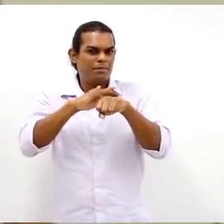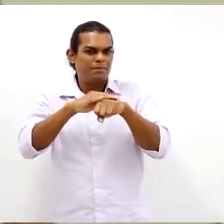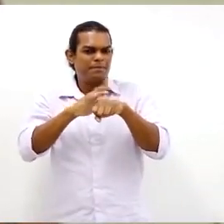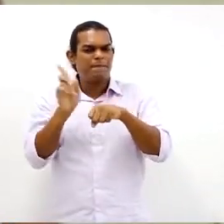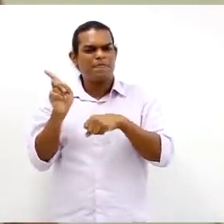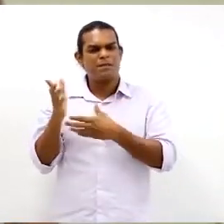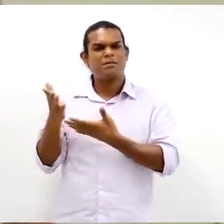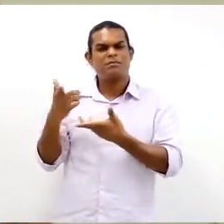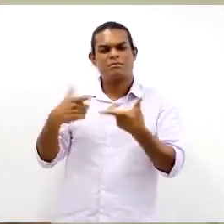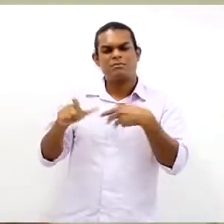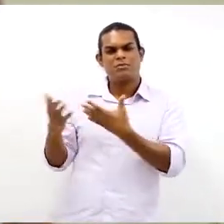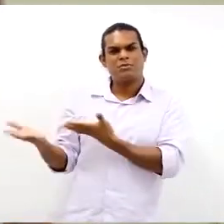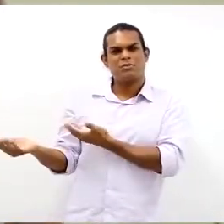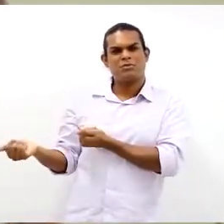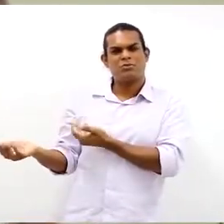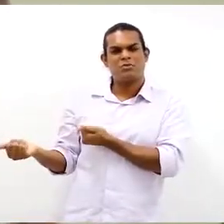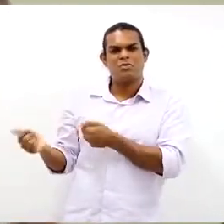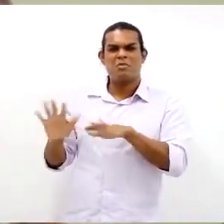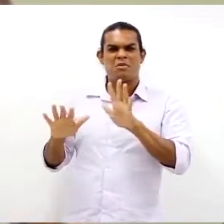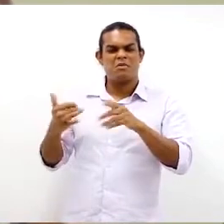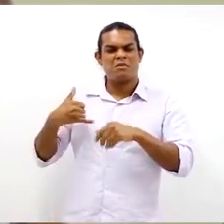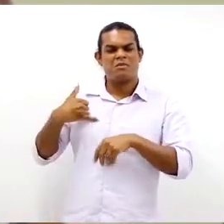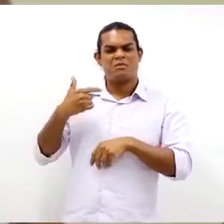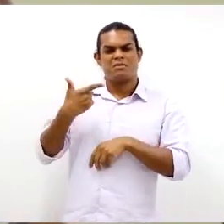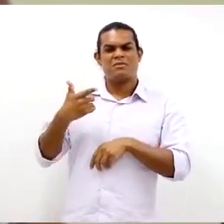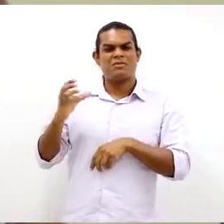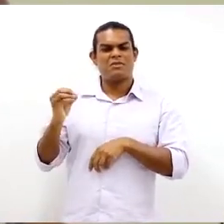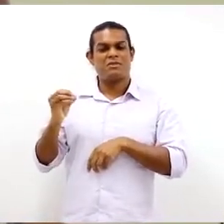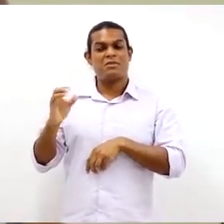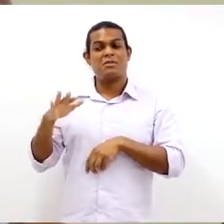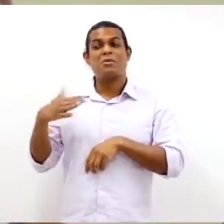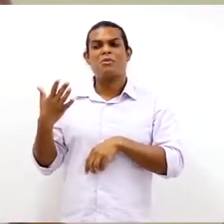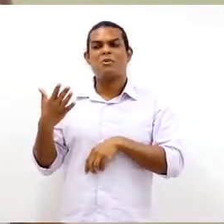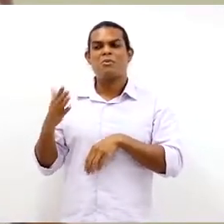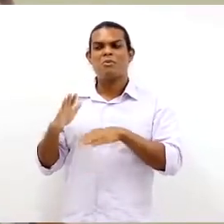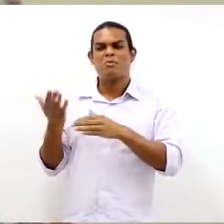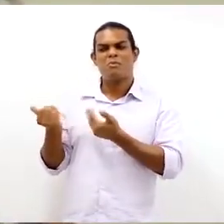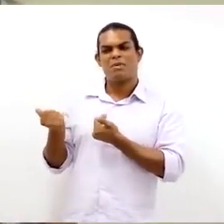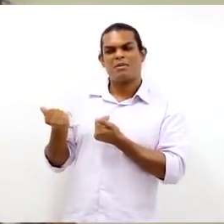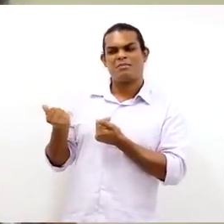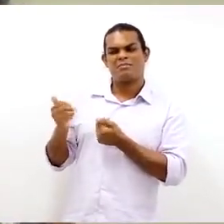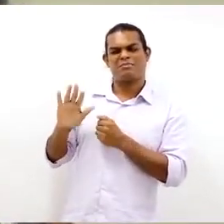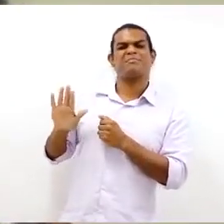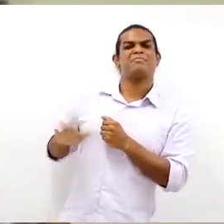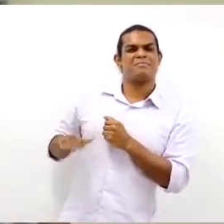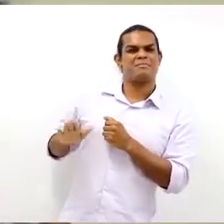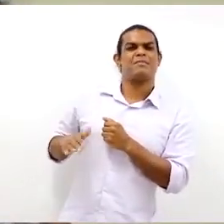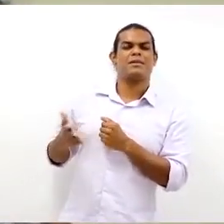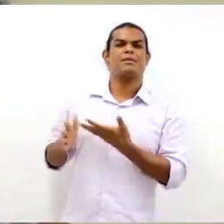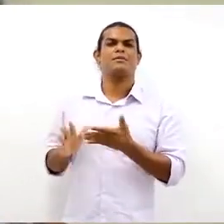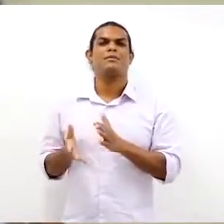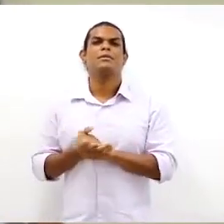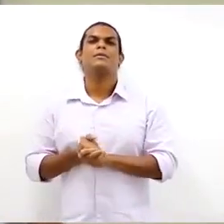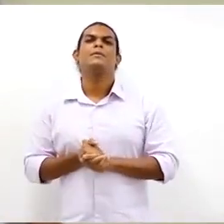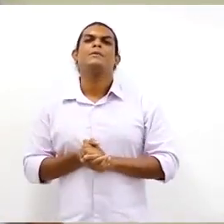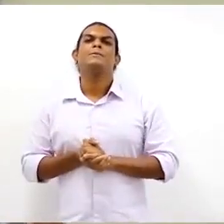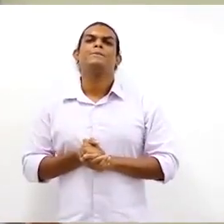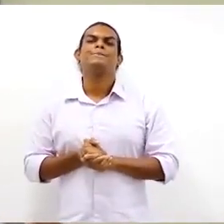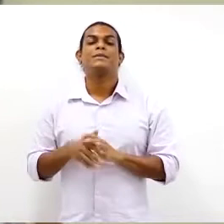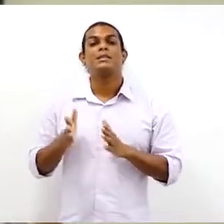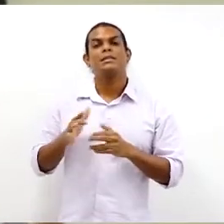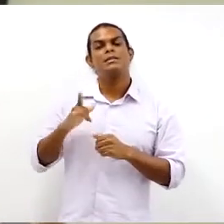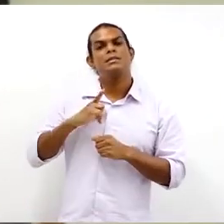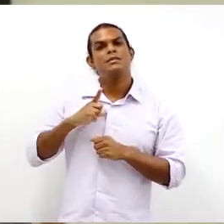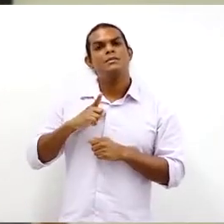anos, aí, não isso? Ou ainda é um trabalhador mais jovem ainda? Mais jovem. O trabalhador jovem e que se ele quer essa postura, ele